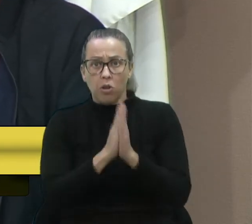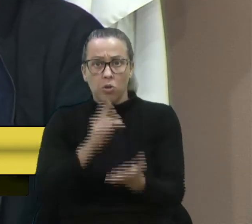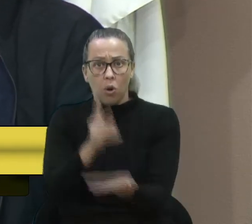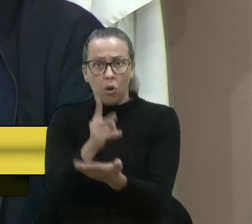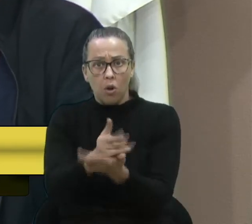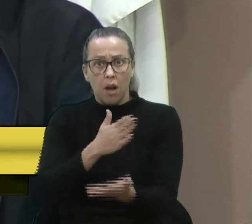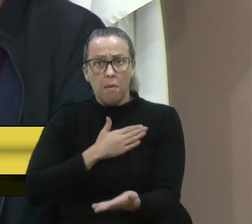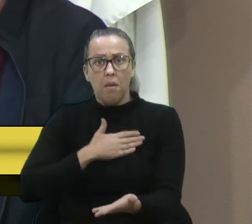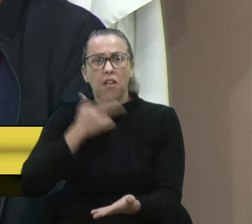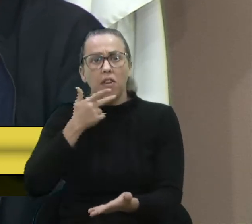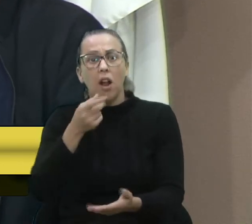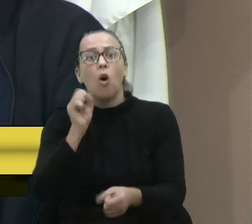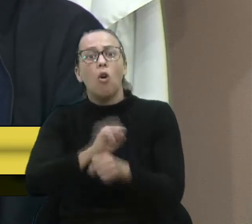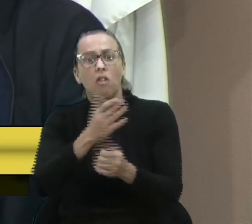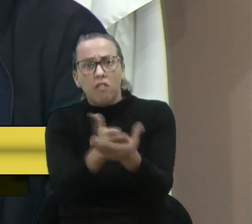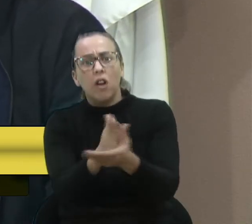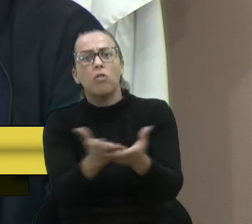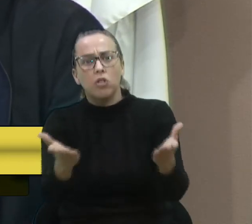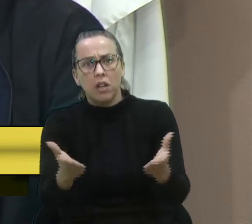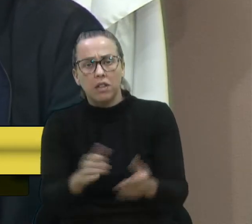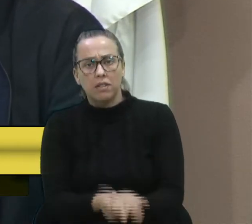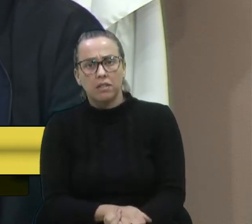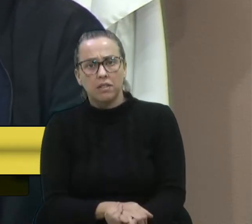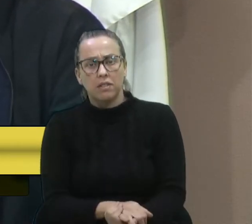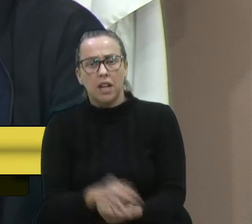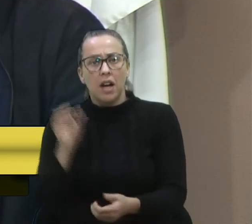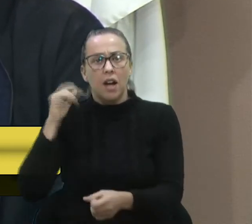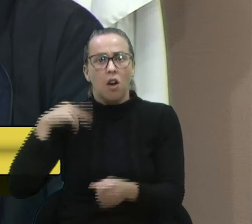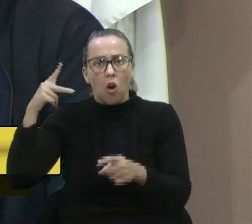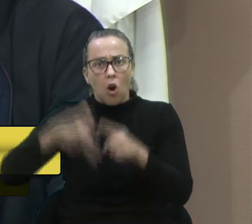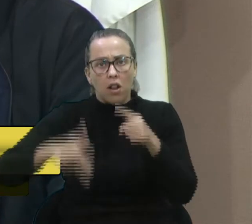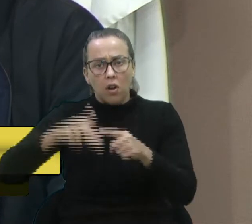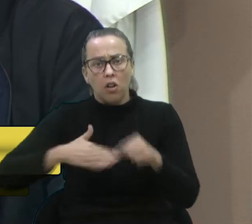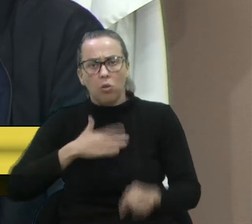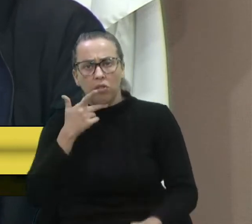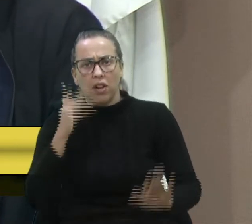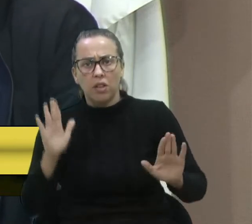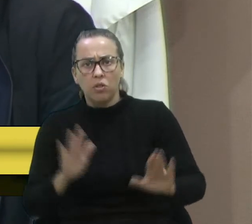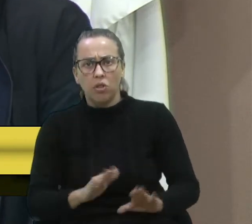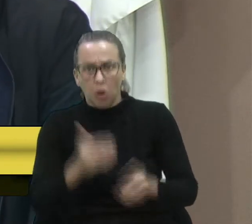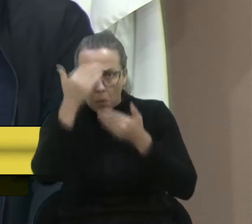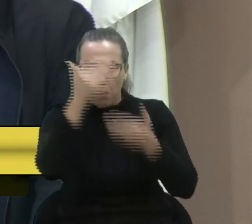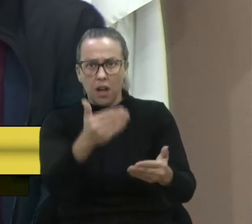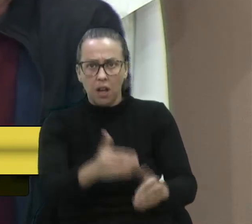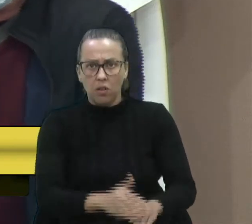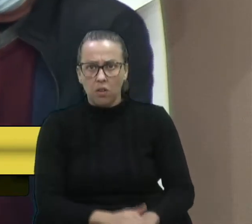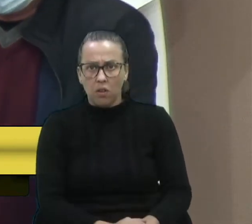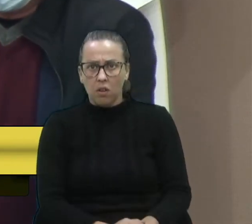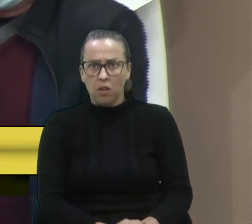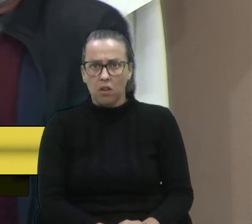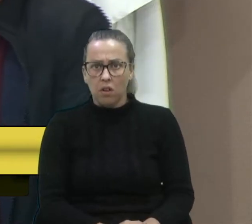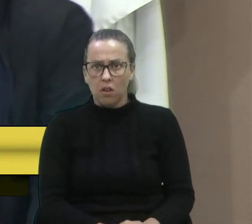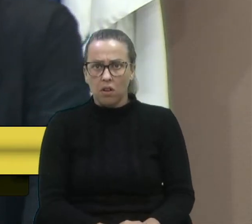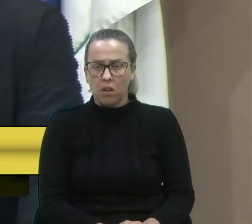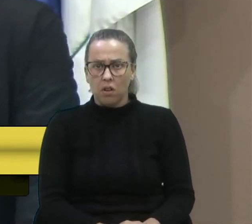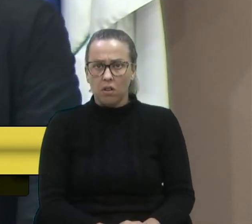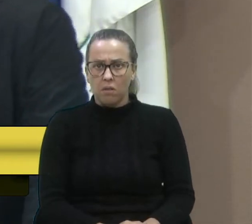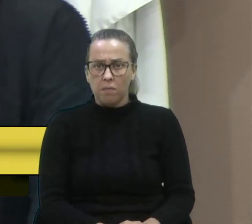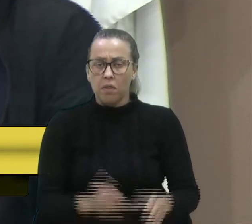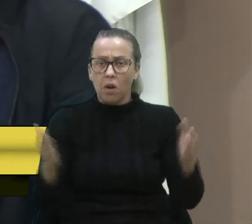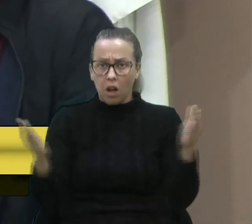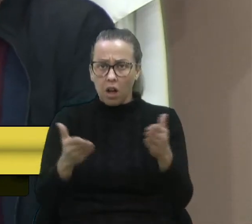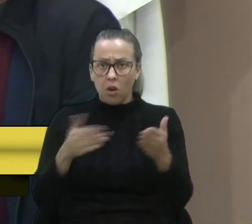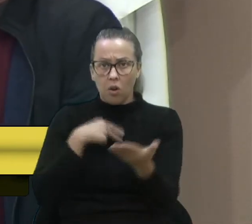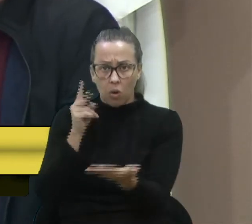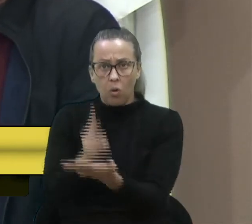concluir o meu raciocínio ou a senhora vai ficar interferindo a cada fala que eu fizer? Obrigado. Então, agora,